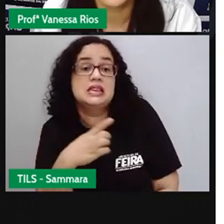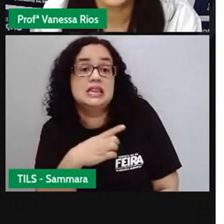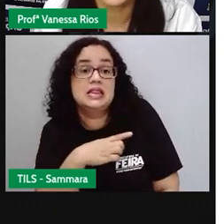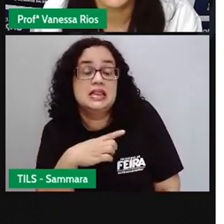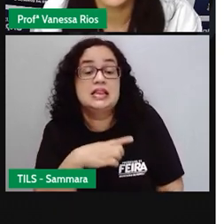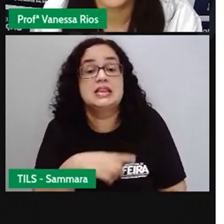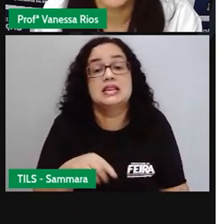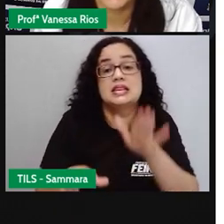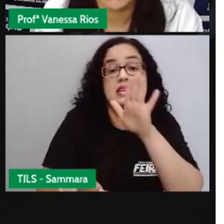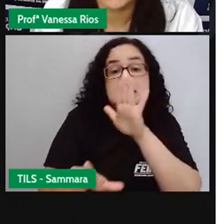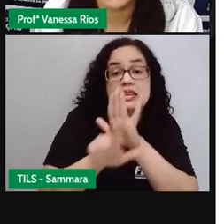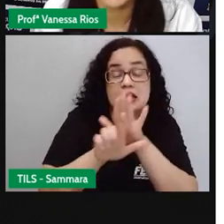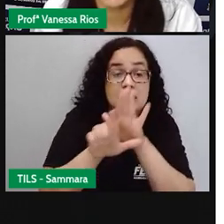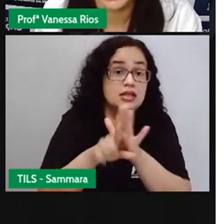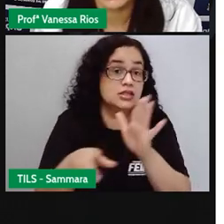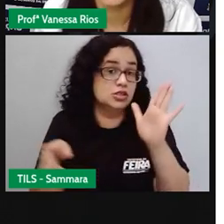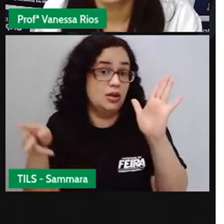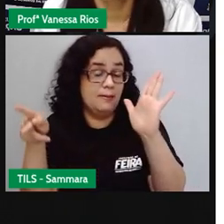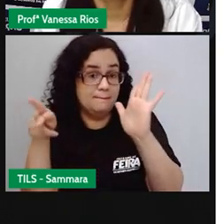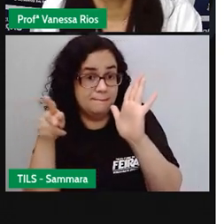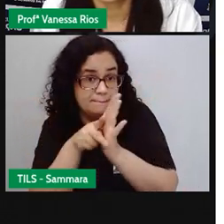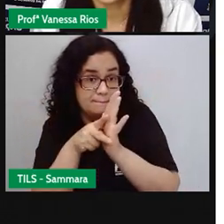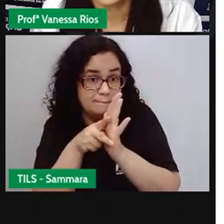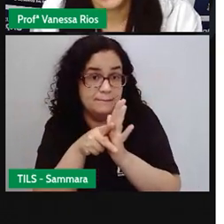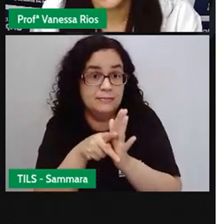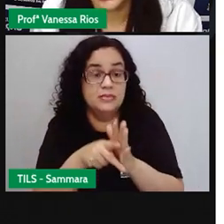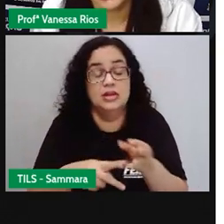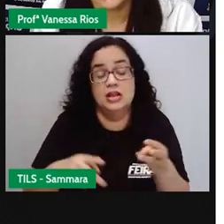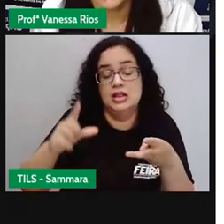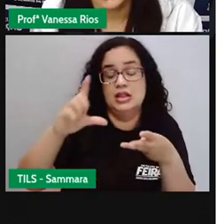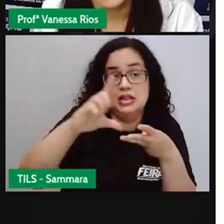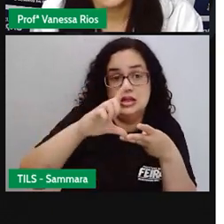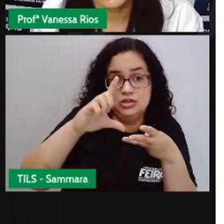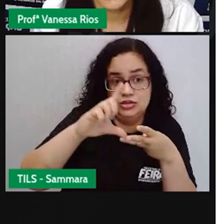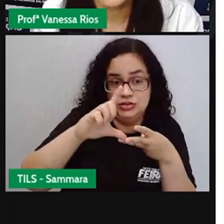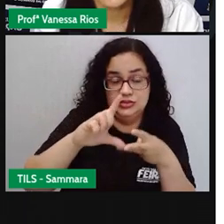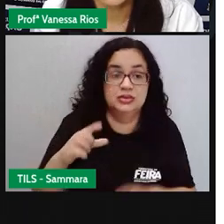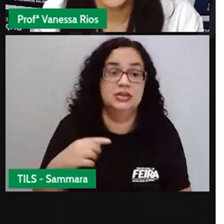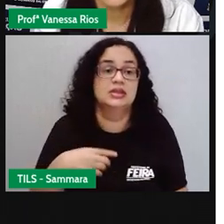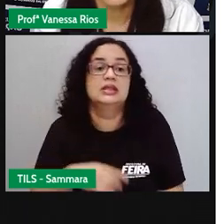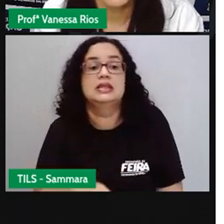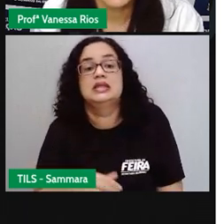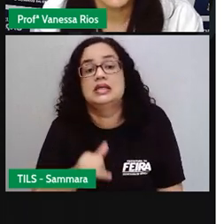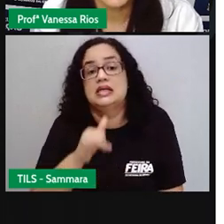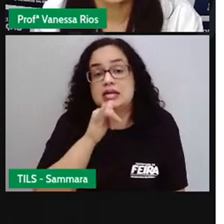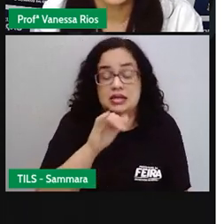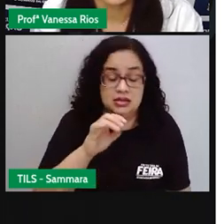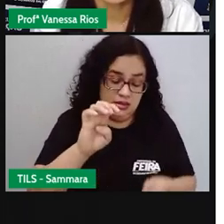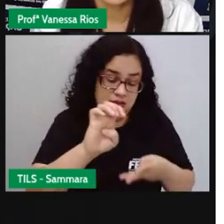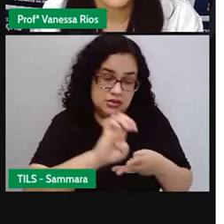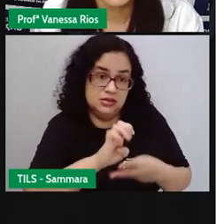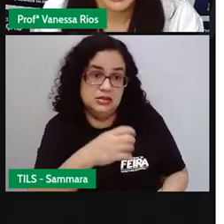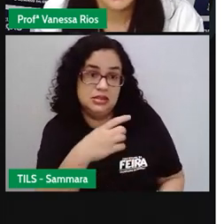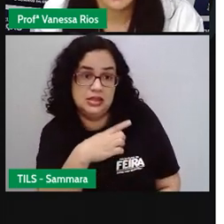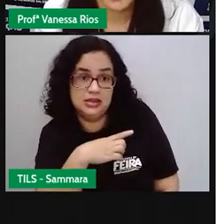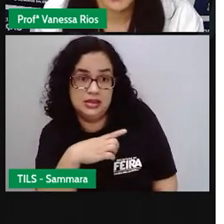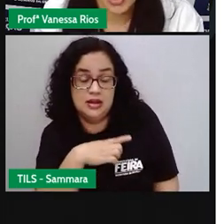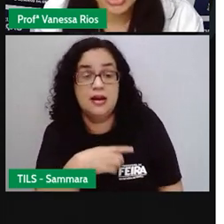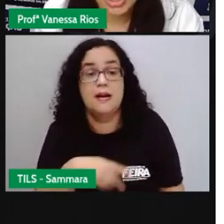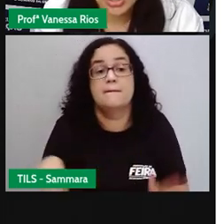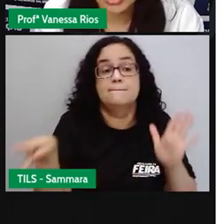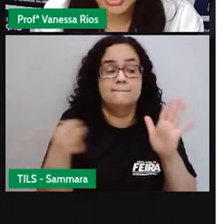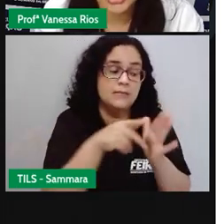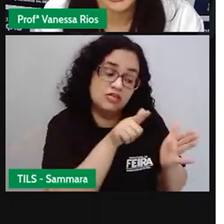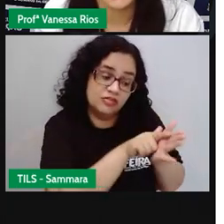executa as leis propostas pelo legislativo. Então, o executivo, ele recebe, né, as